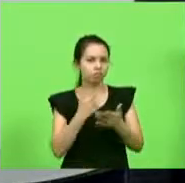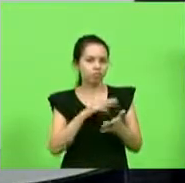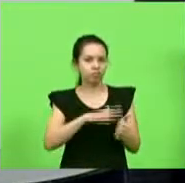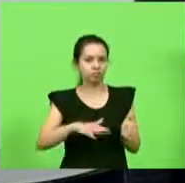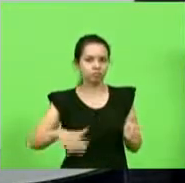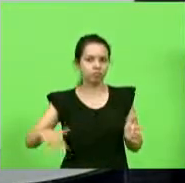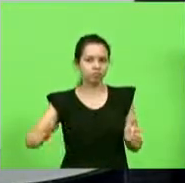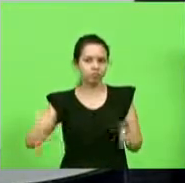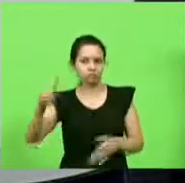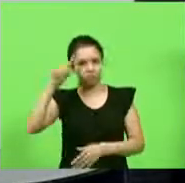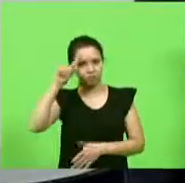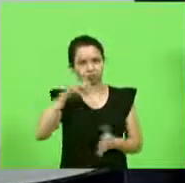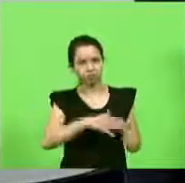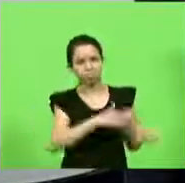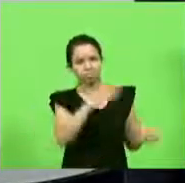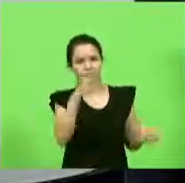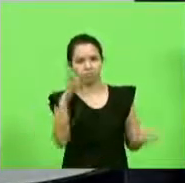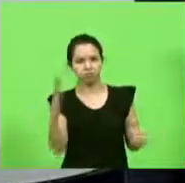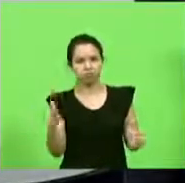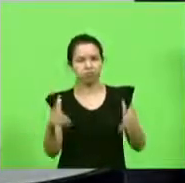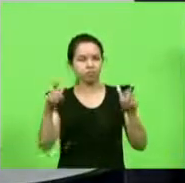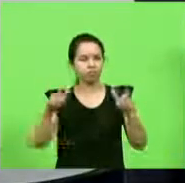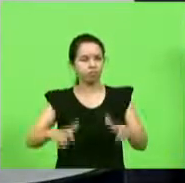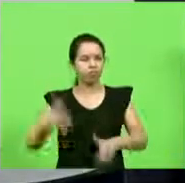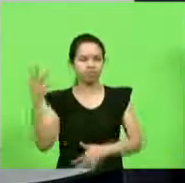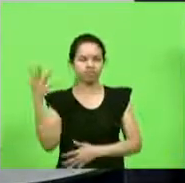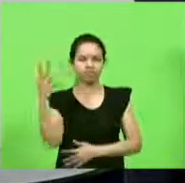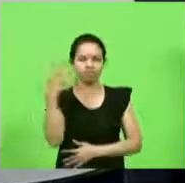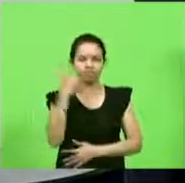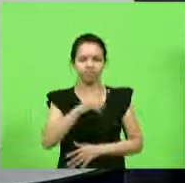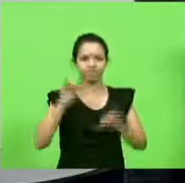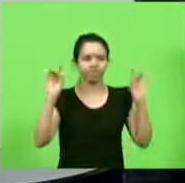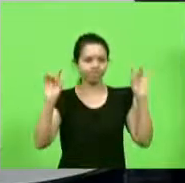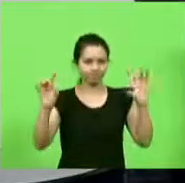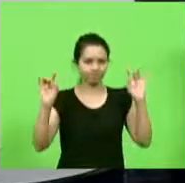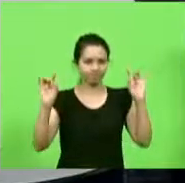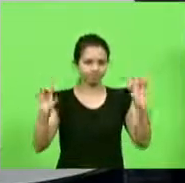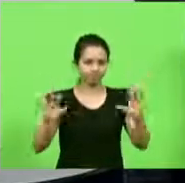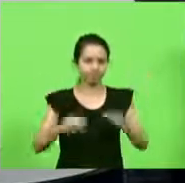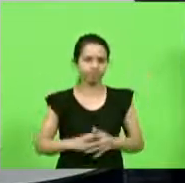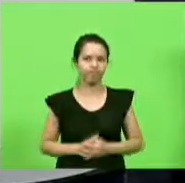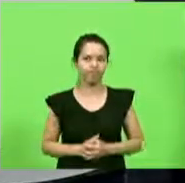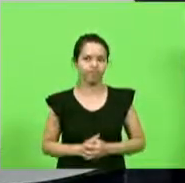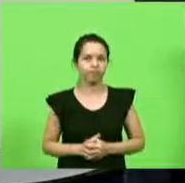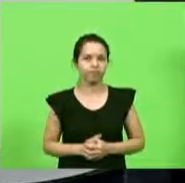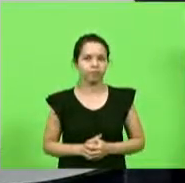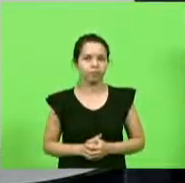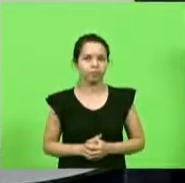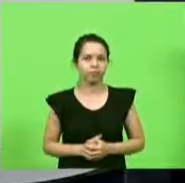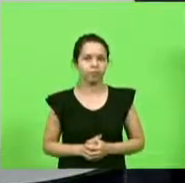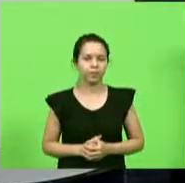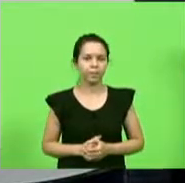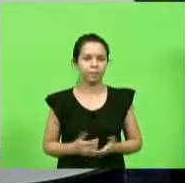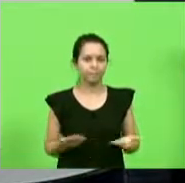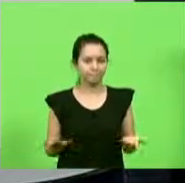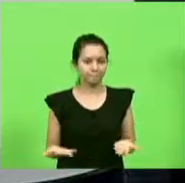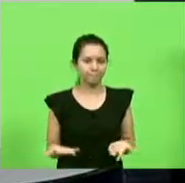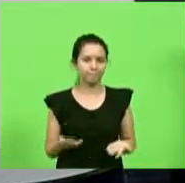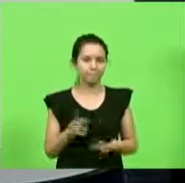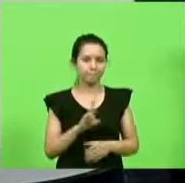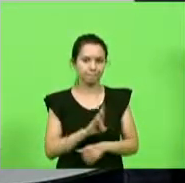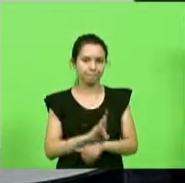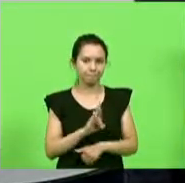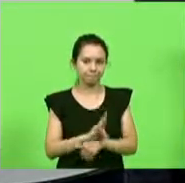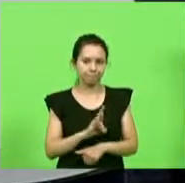inteiro num lugar magnífico um lugar magnífico e assim Rio do Sul